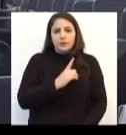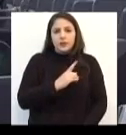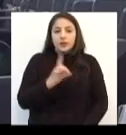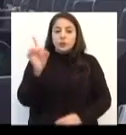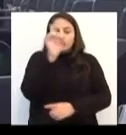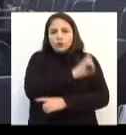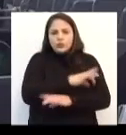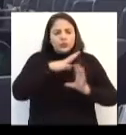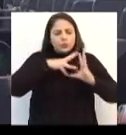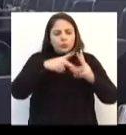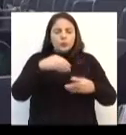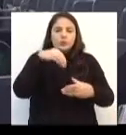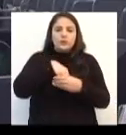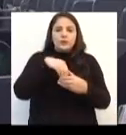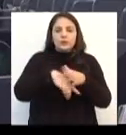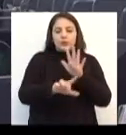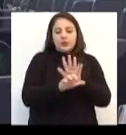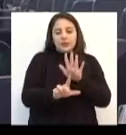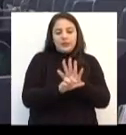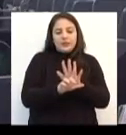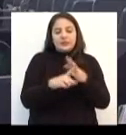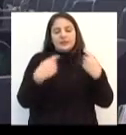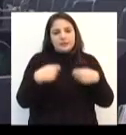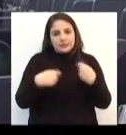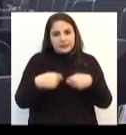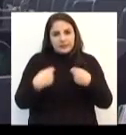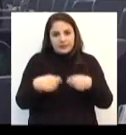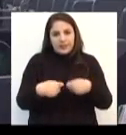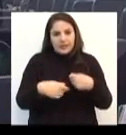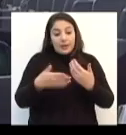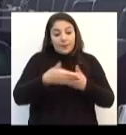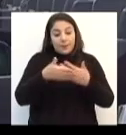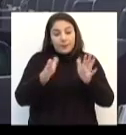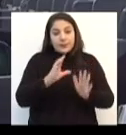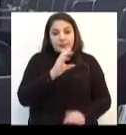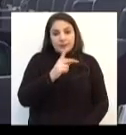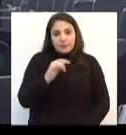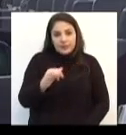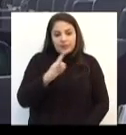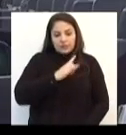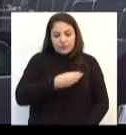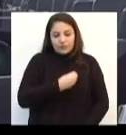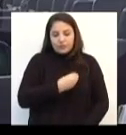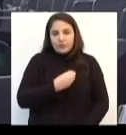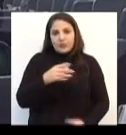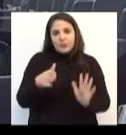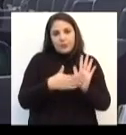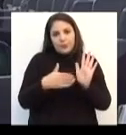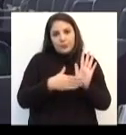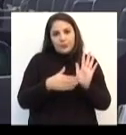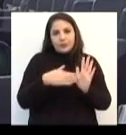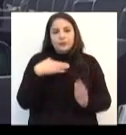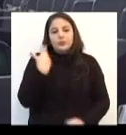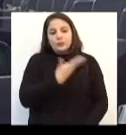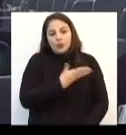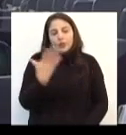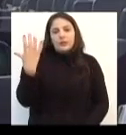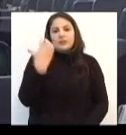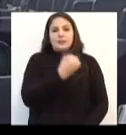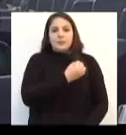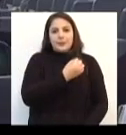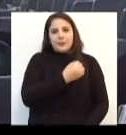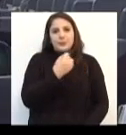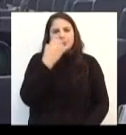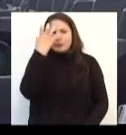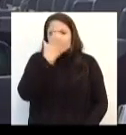a data, toda a legalidade necessária para abrir a CPI estava na proposta. Então, nós recebemos com indignação,